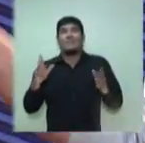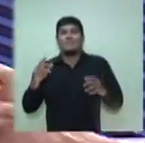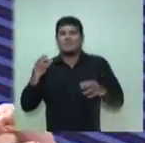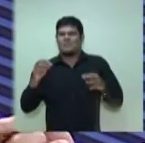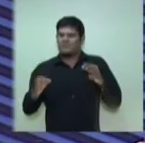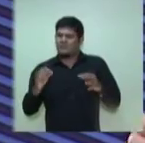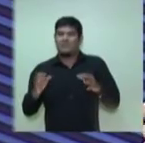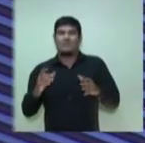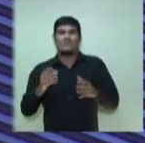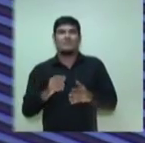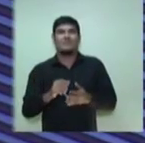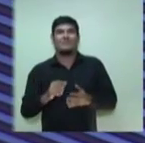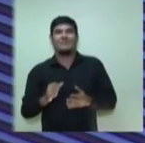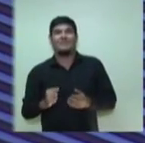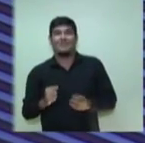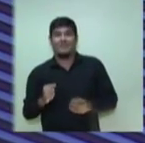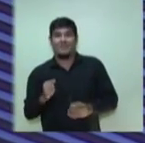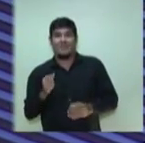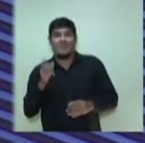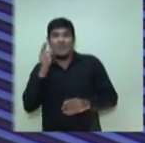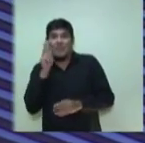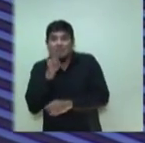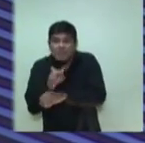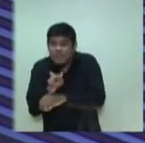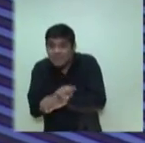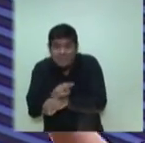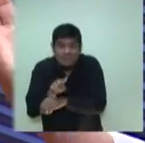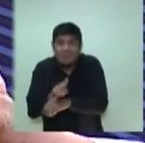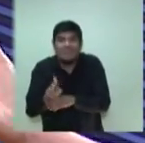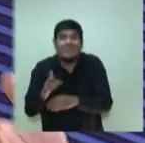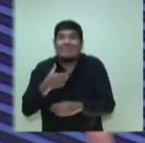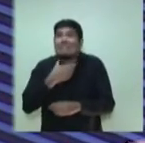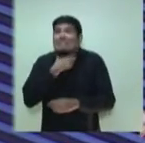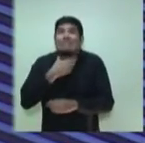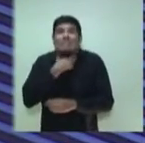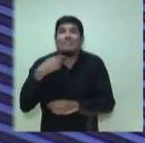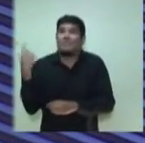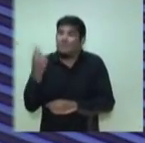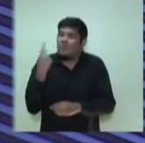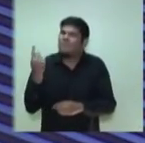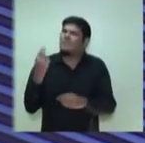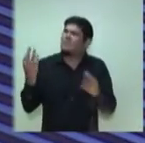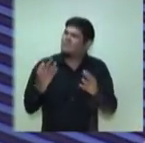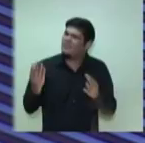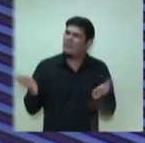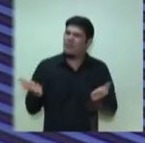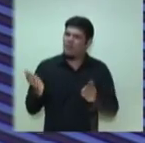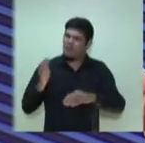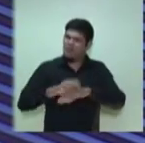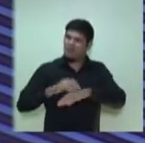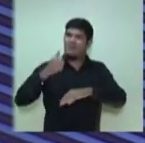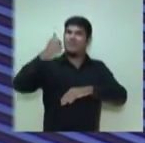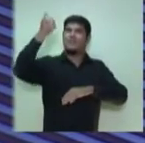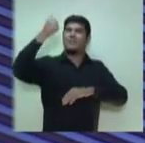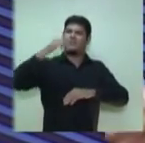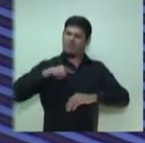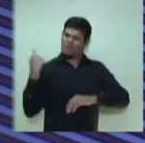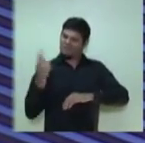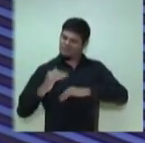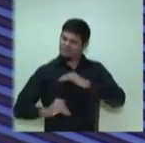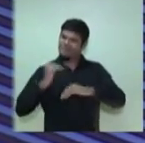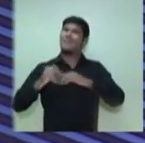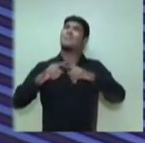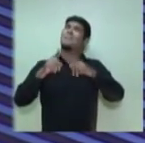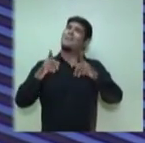capital privado entra, mas entra muito fiscalizado e muito apertado por nós. Nós temos certeza de que a saúde tem jeito. Nós devemos ela avançar. Agora,